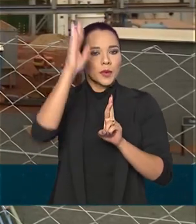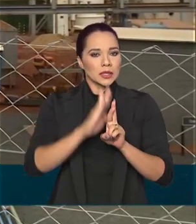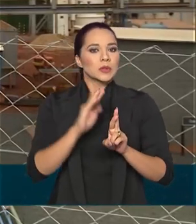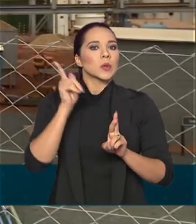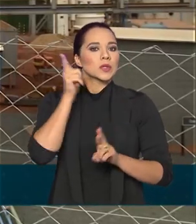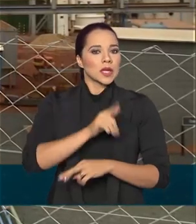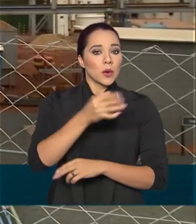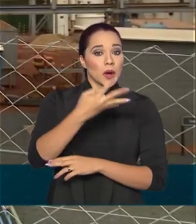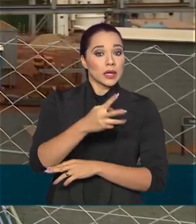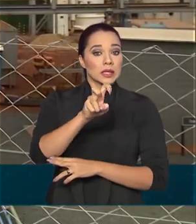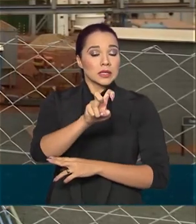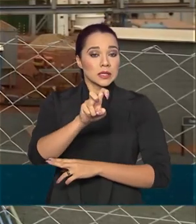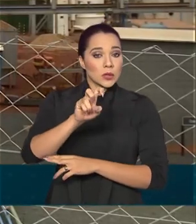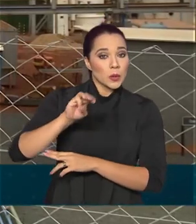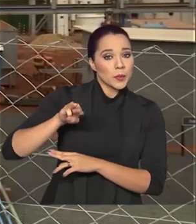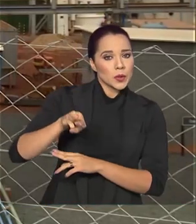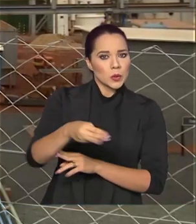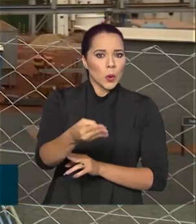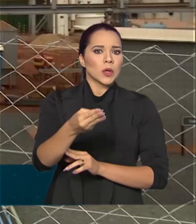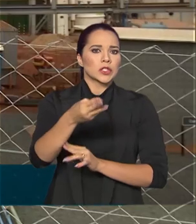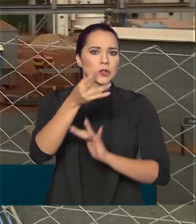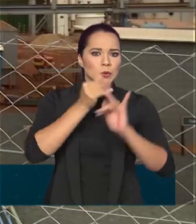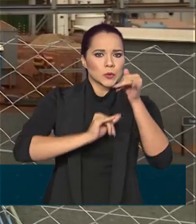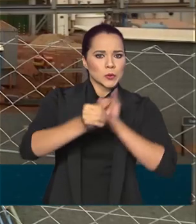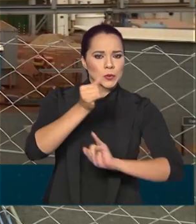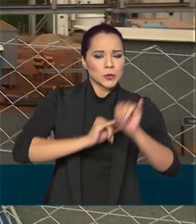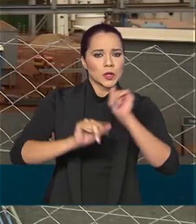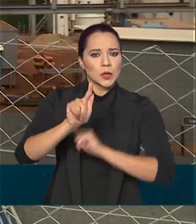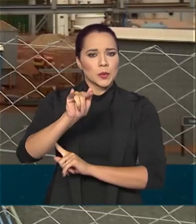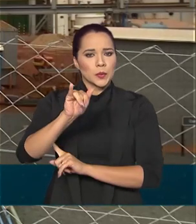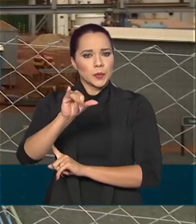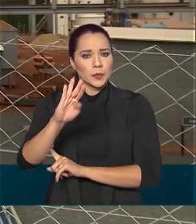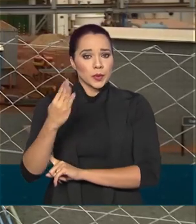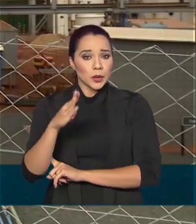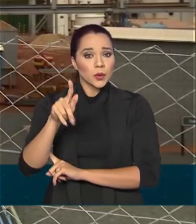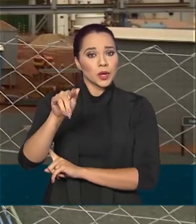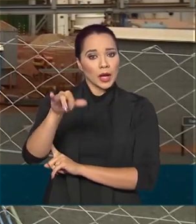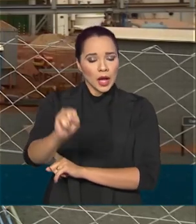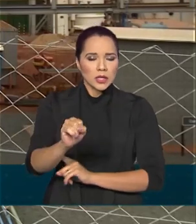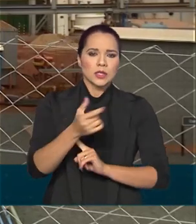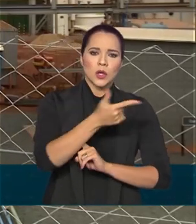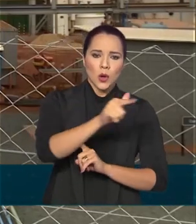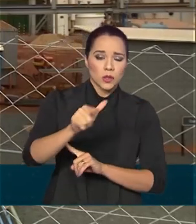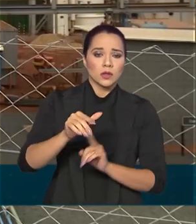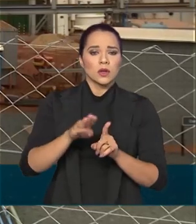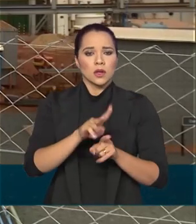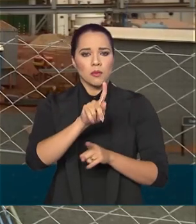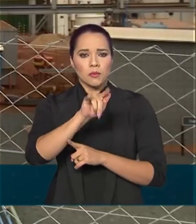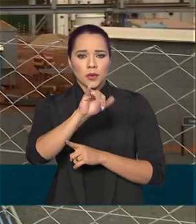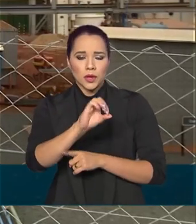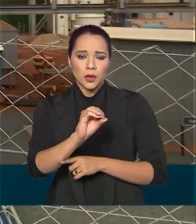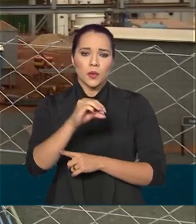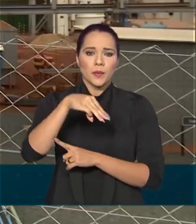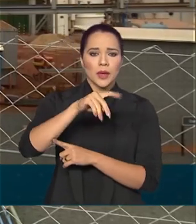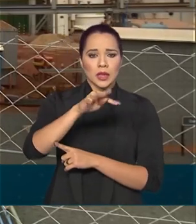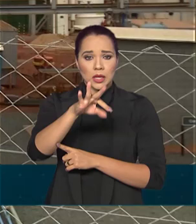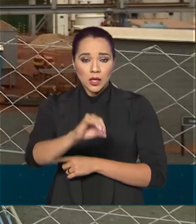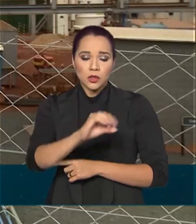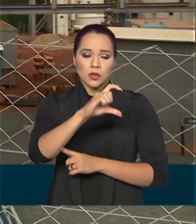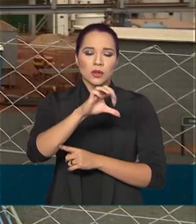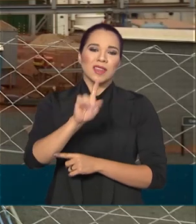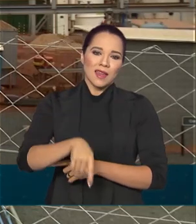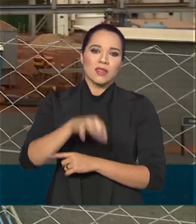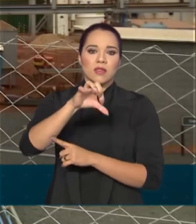45 milhões de metros cúbicos por dia de biogás e derivados, como o biometano, 90% menos